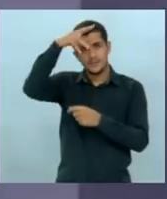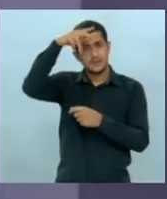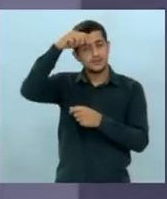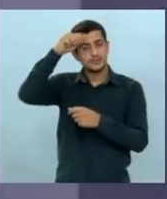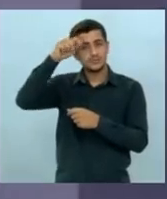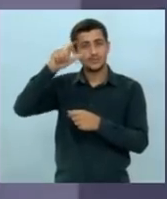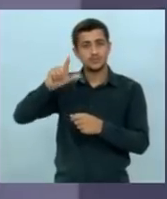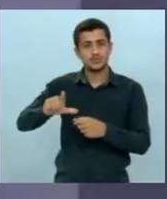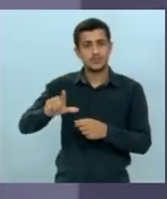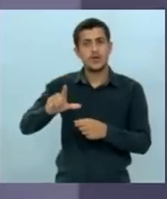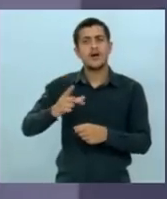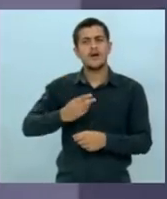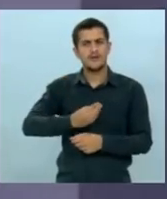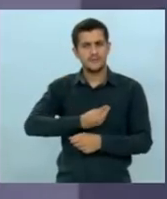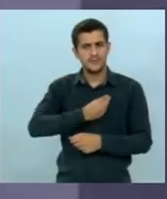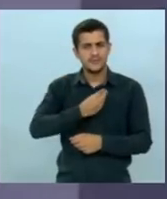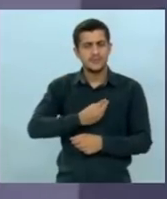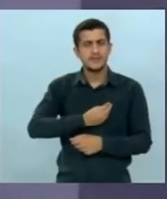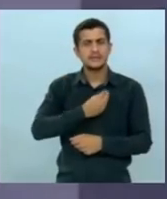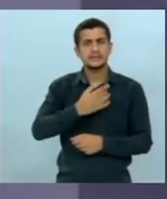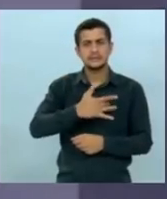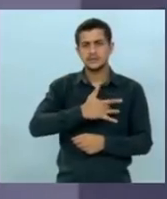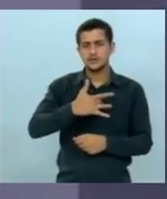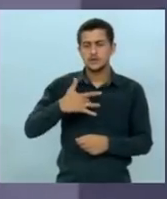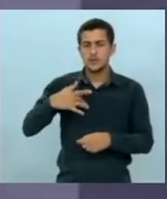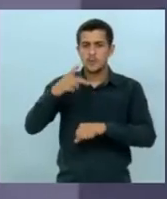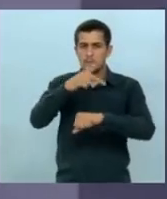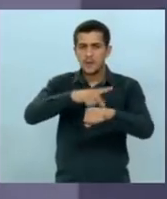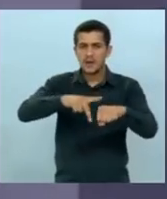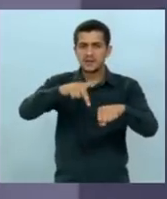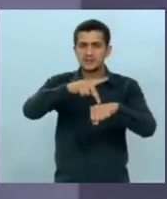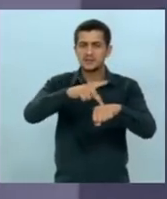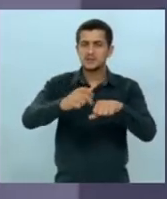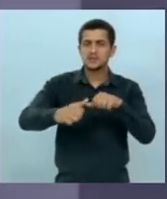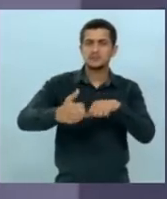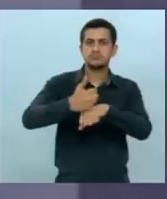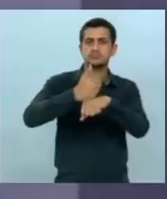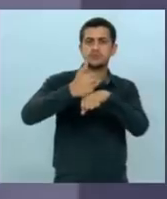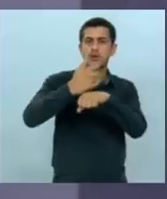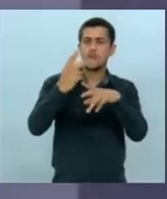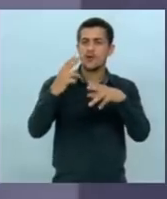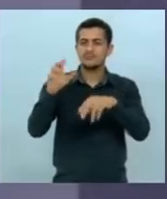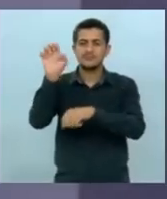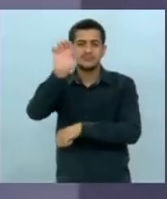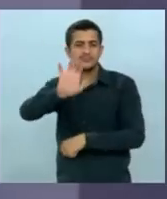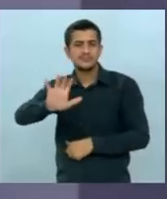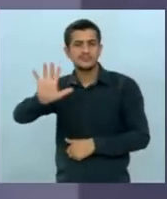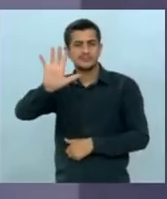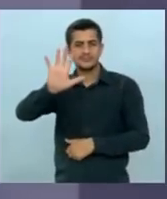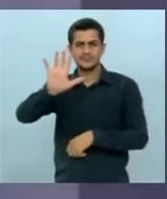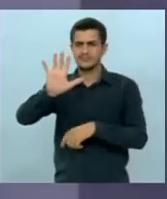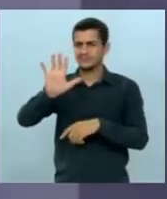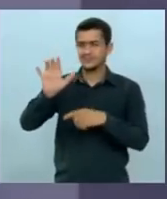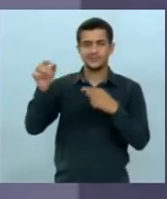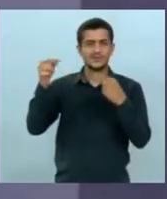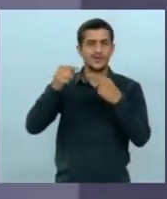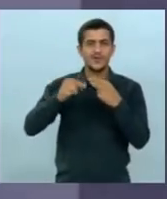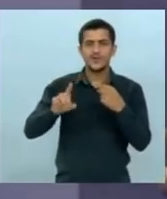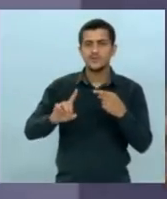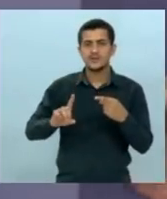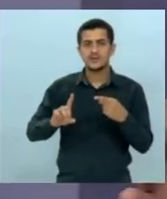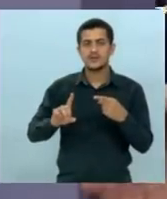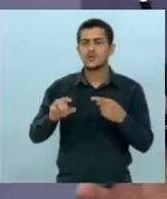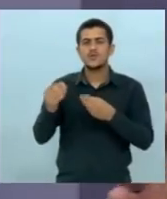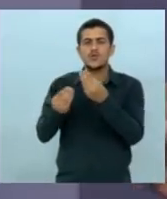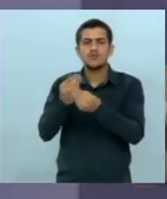estaria vivendo na área de saúde como um país de primeiro mundo um país da Europa na verdade não é isto e como é que você